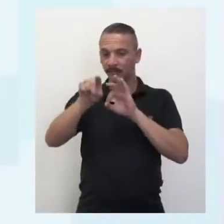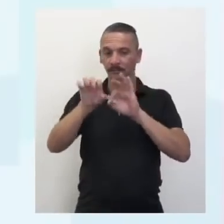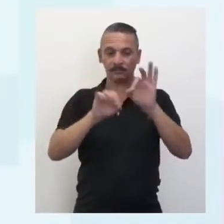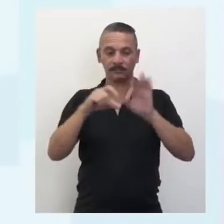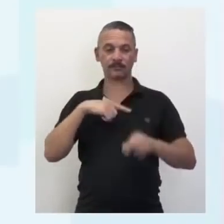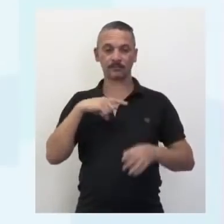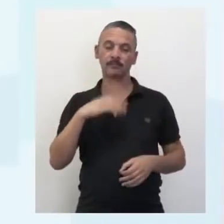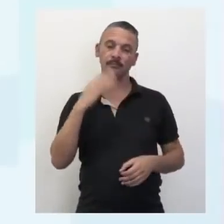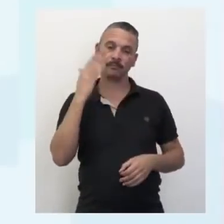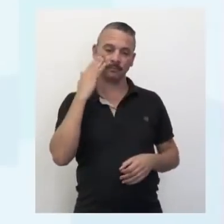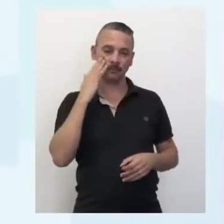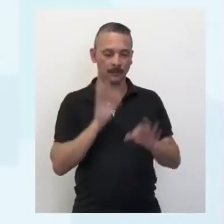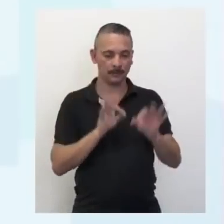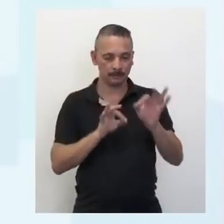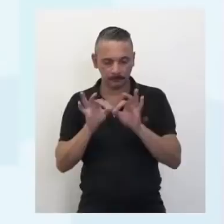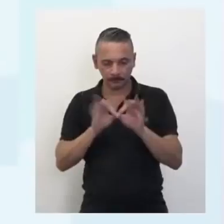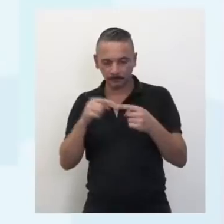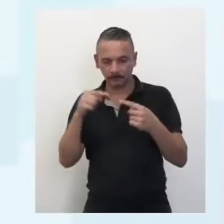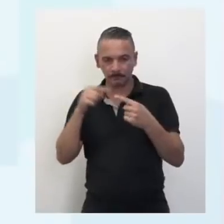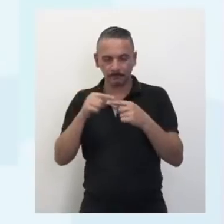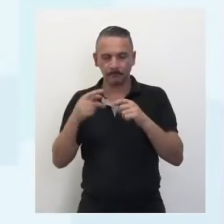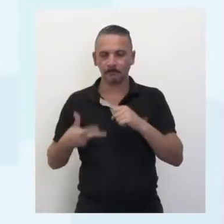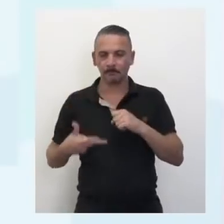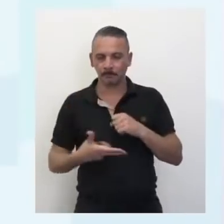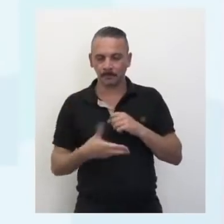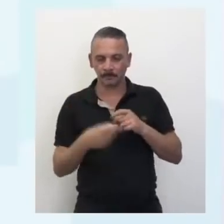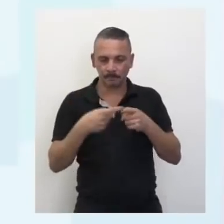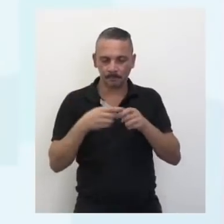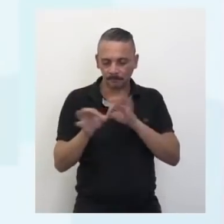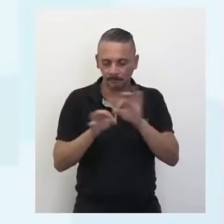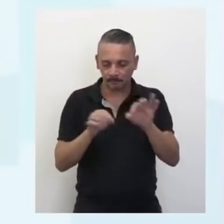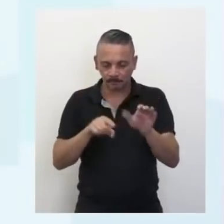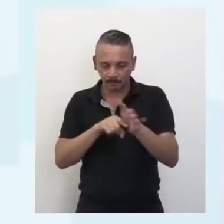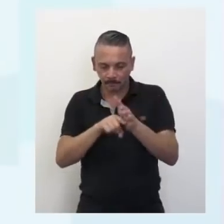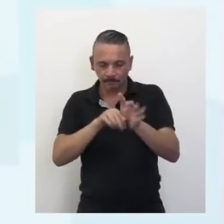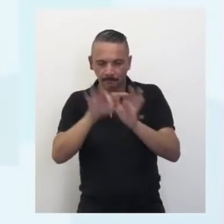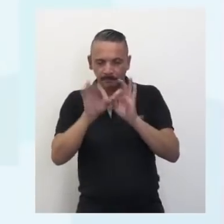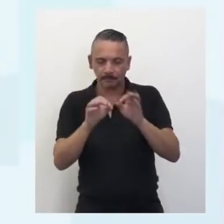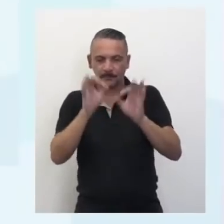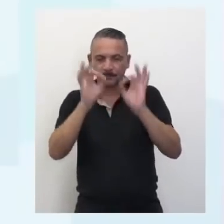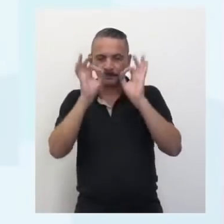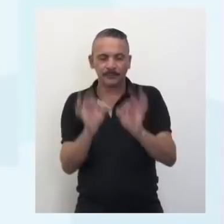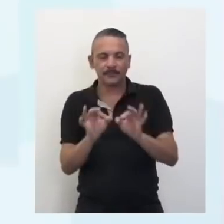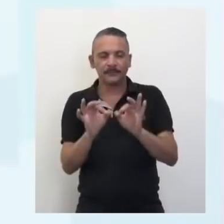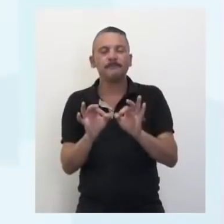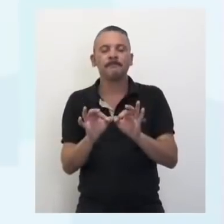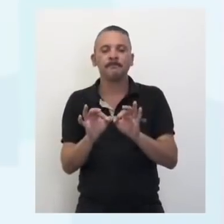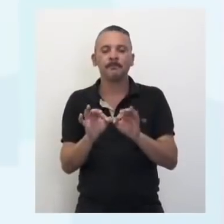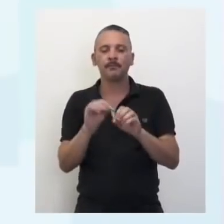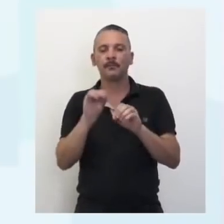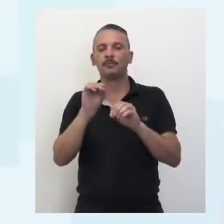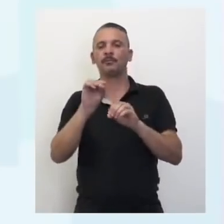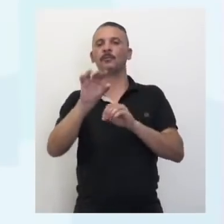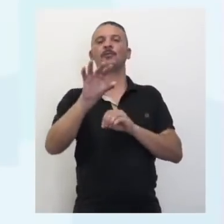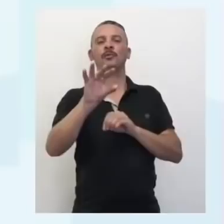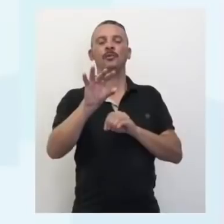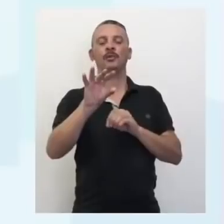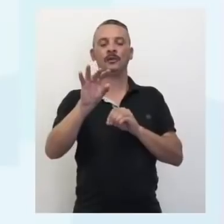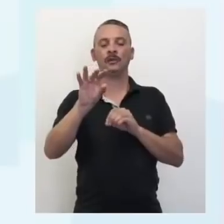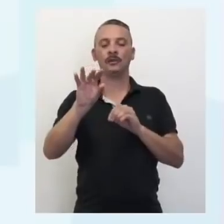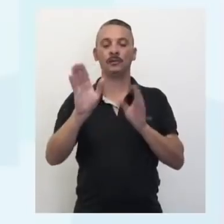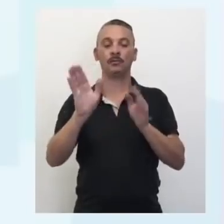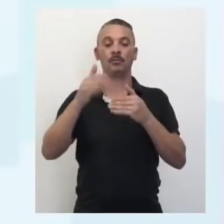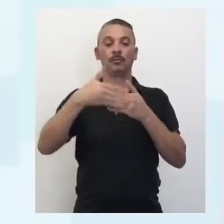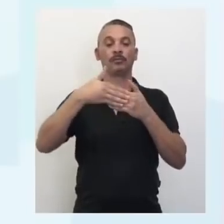é claro que isso daí precisa ser calculado, precisa ser bem preciso nos cálculos. E aí a hora que você fecha,